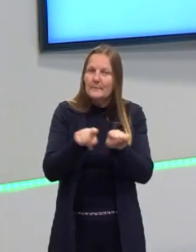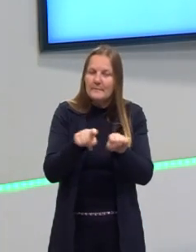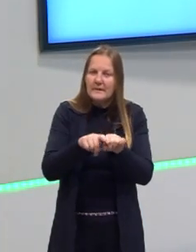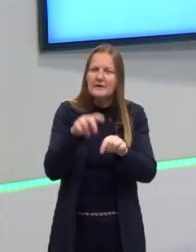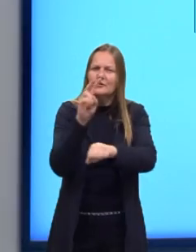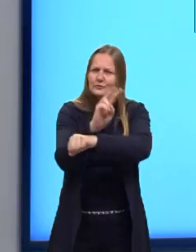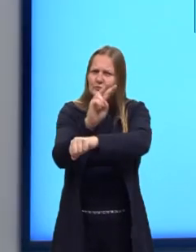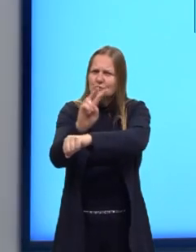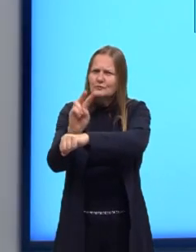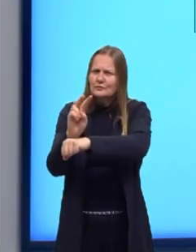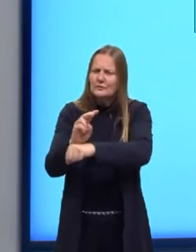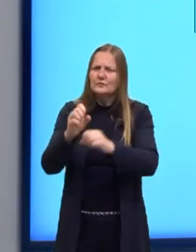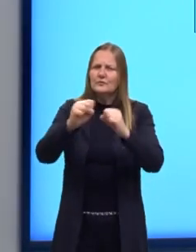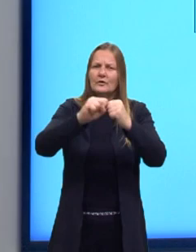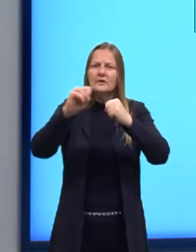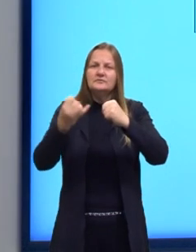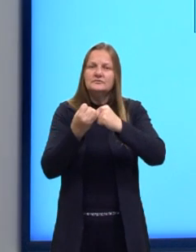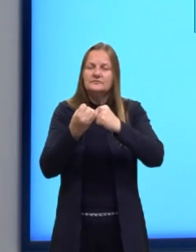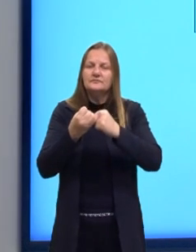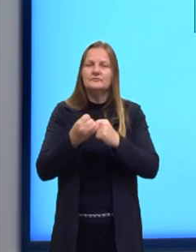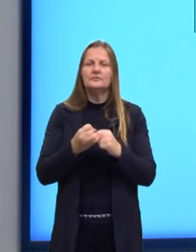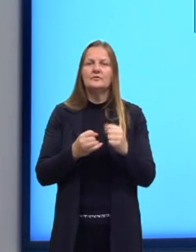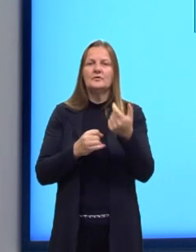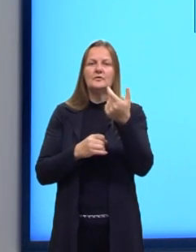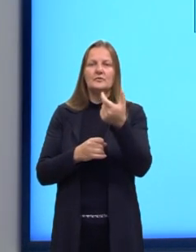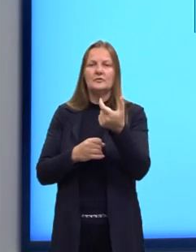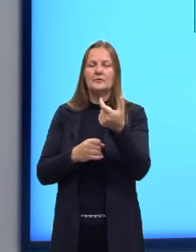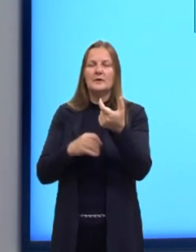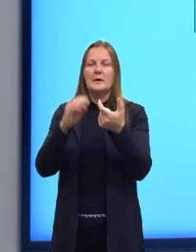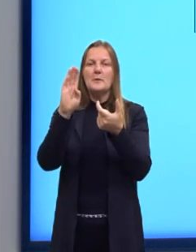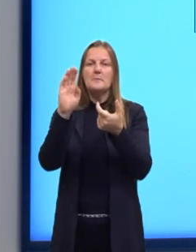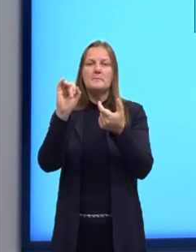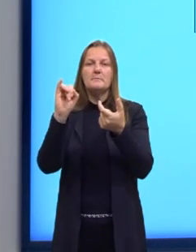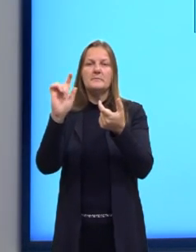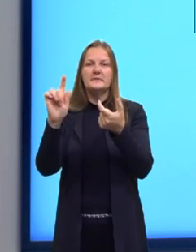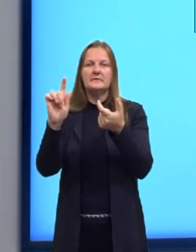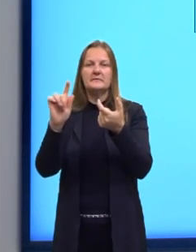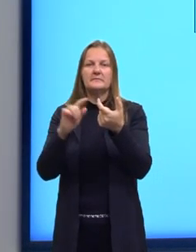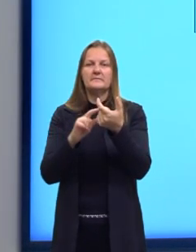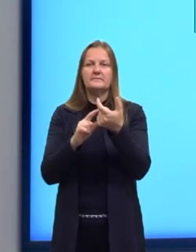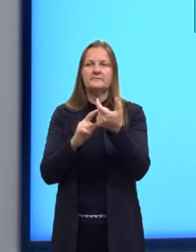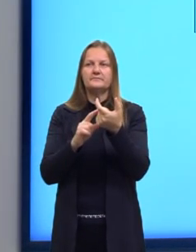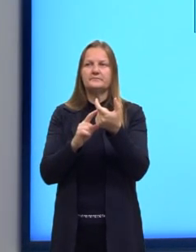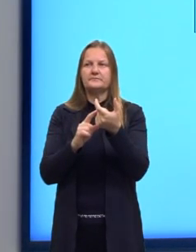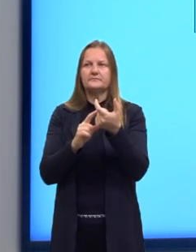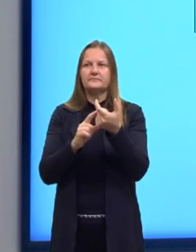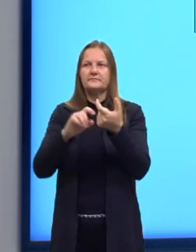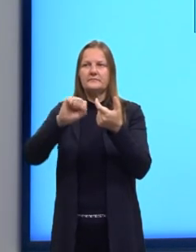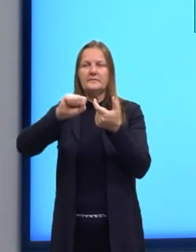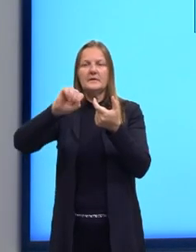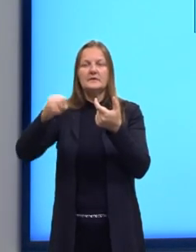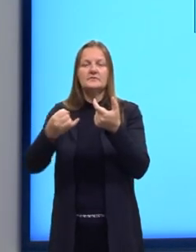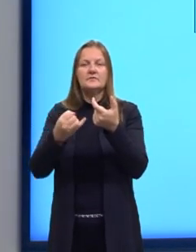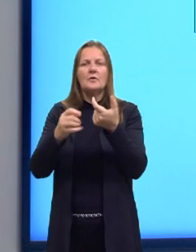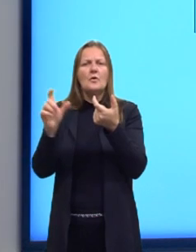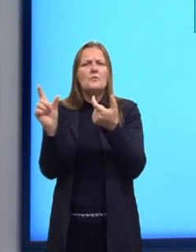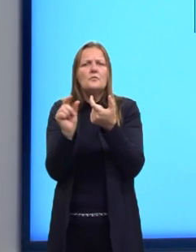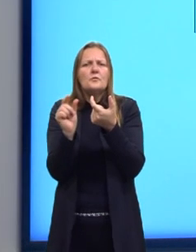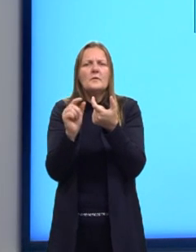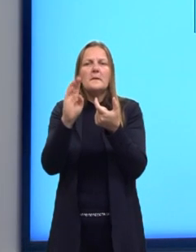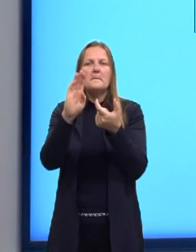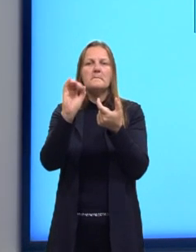quando eu tenho um adjetivo curto, como é o caso do big, né? Quando eu tenho adjetivo curto, eu preciso aumentar